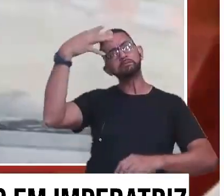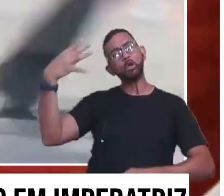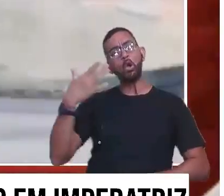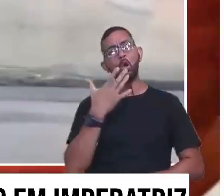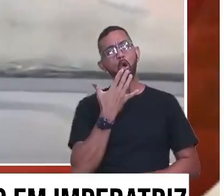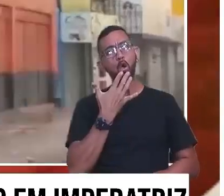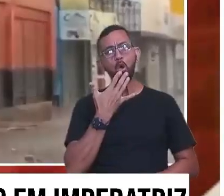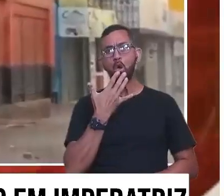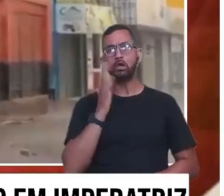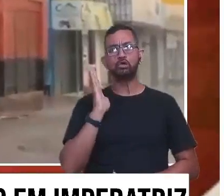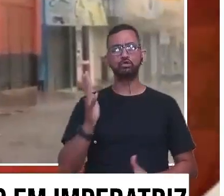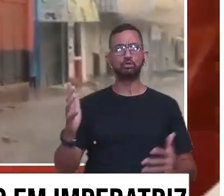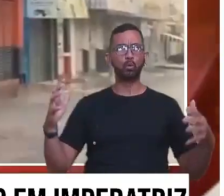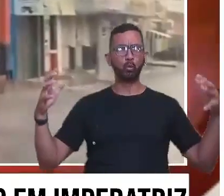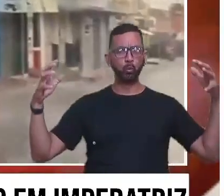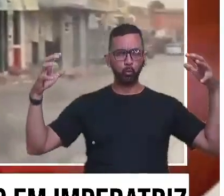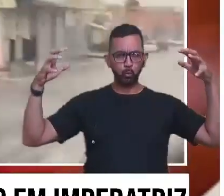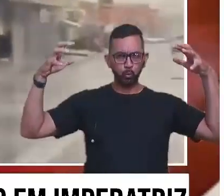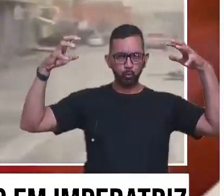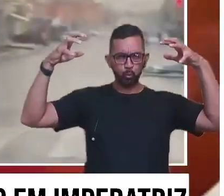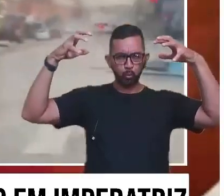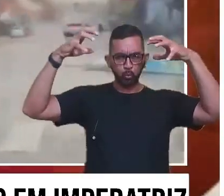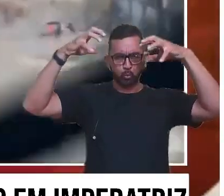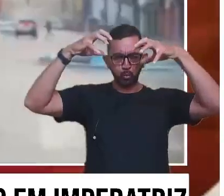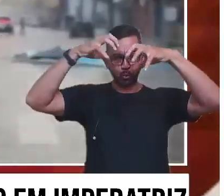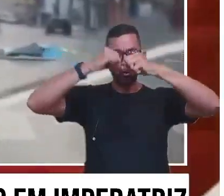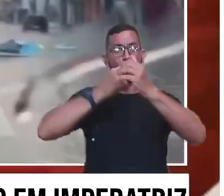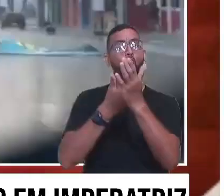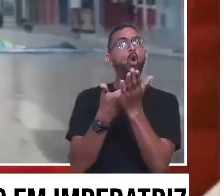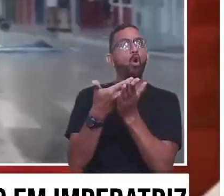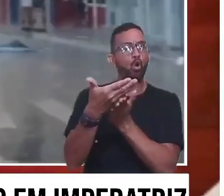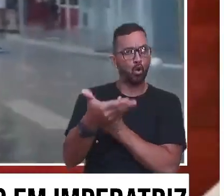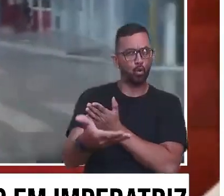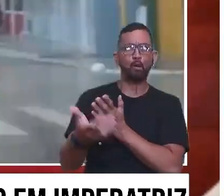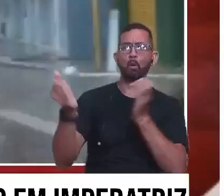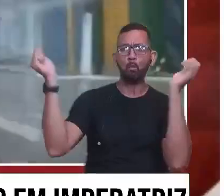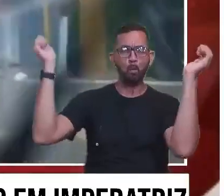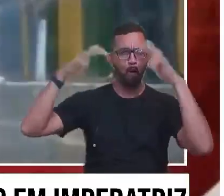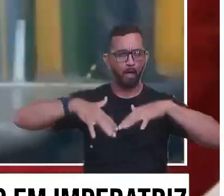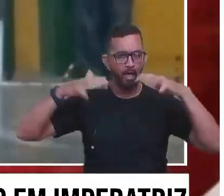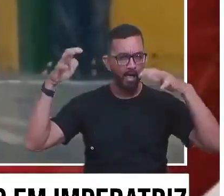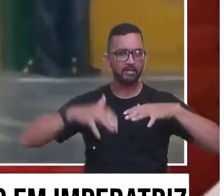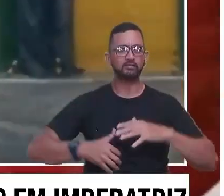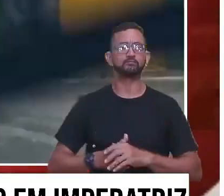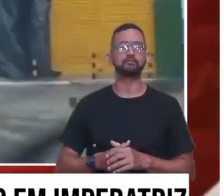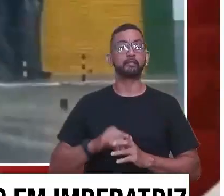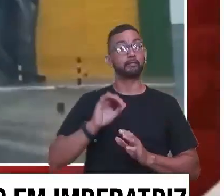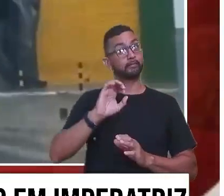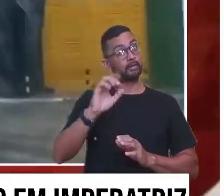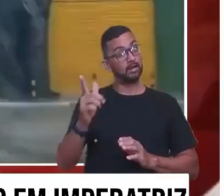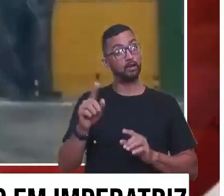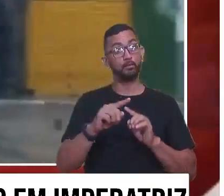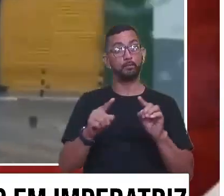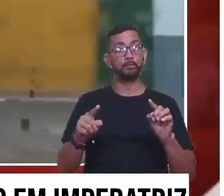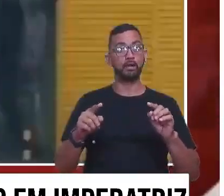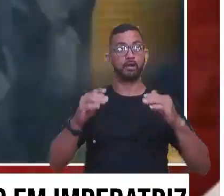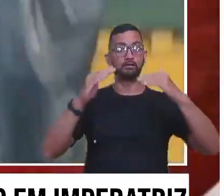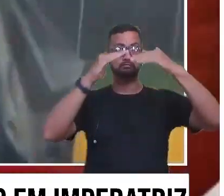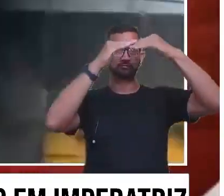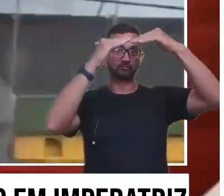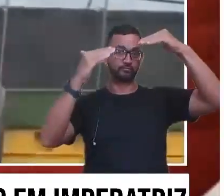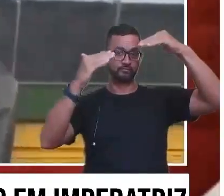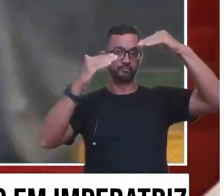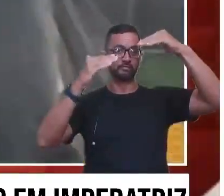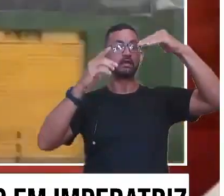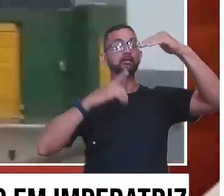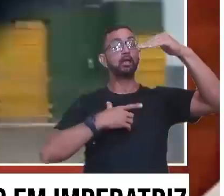arco-íris, e em menos de cinco minutos o céu começou realmente a desabar sobre as nossas cabeças. E aí, é claro, na parte